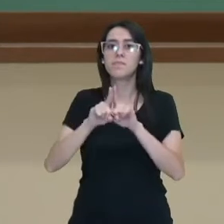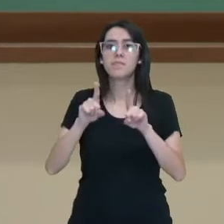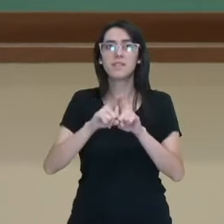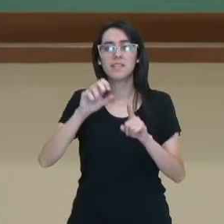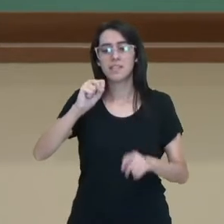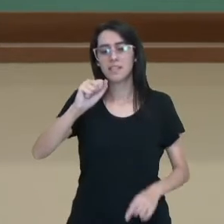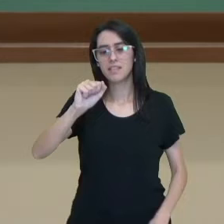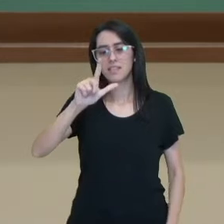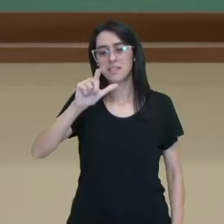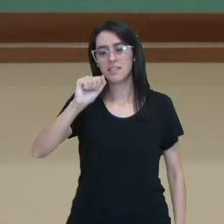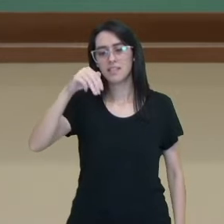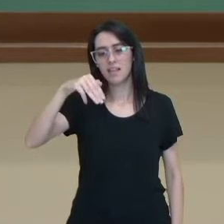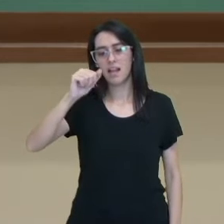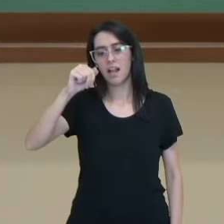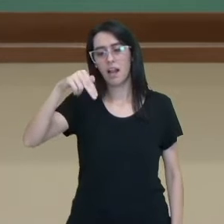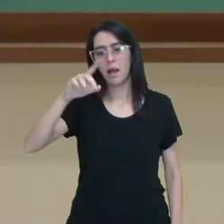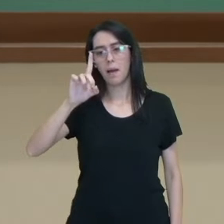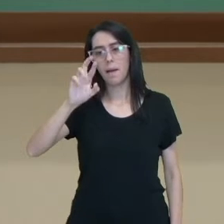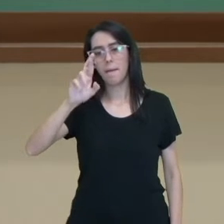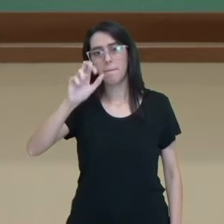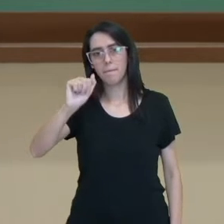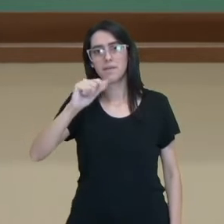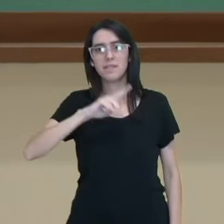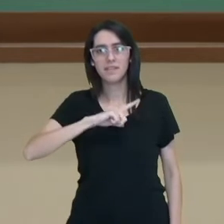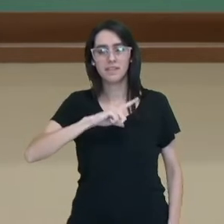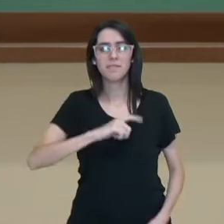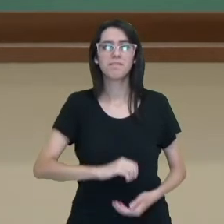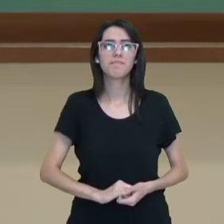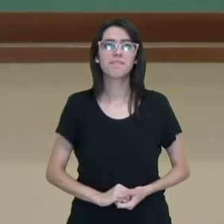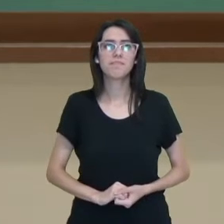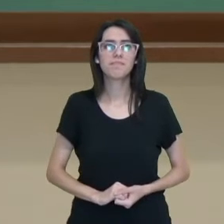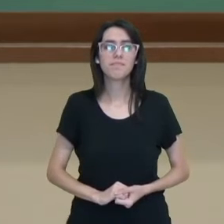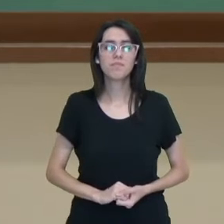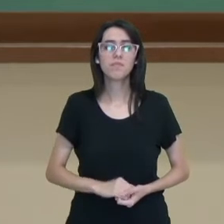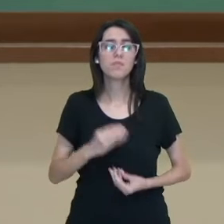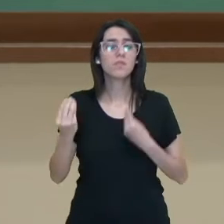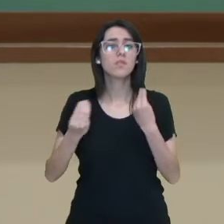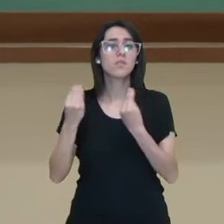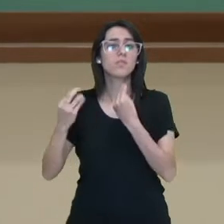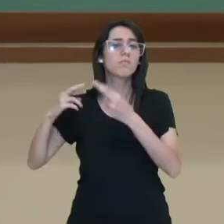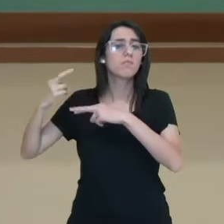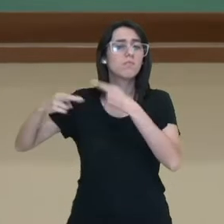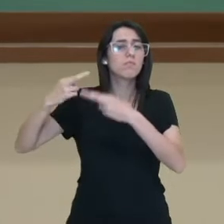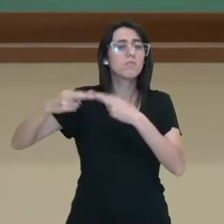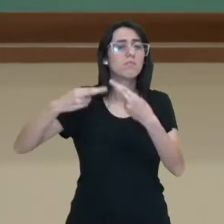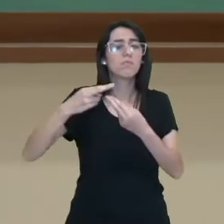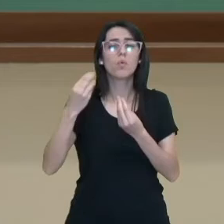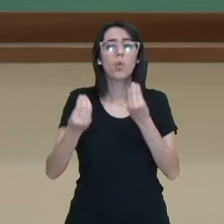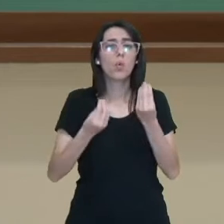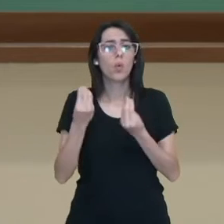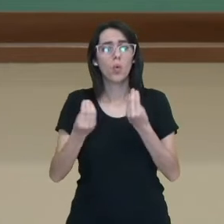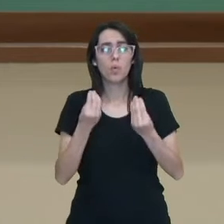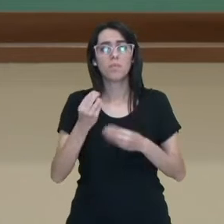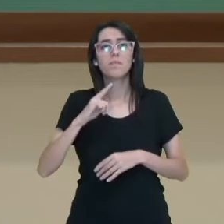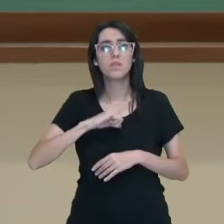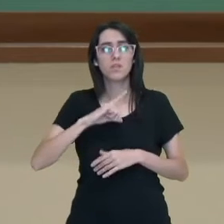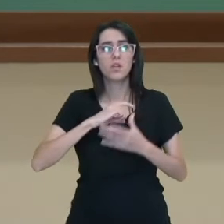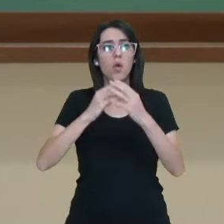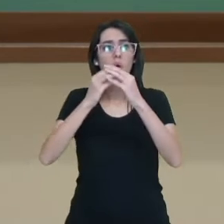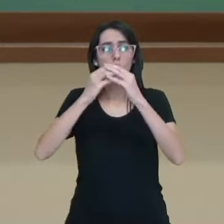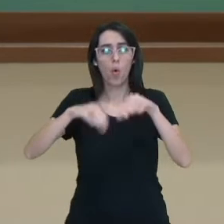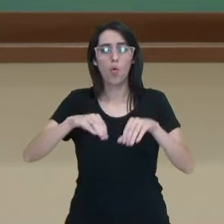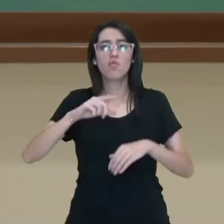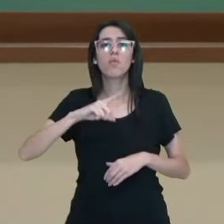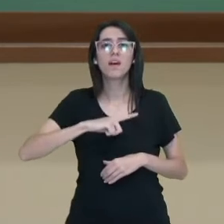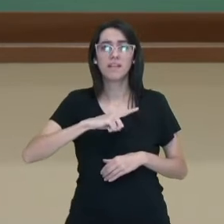salamandras, que são orodelas, né, e a cecília, tá? Sobre com relação à evolução, né, eles produzem ovos, mas esses